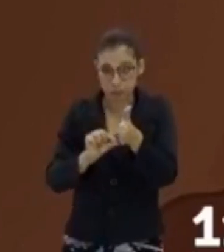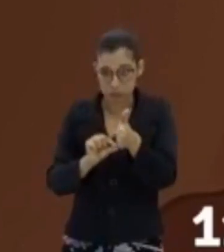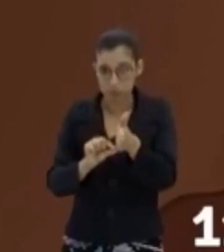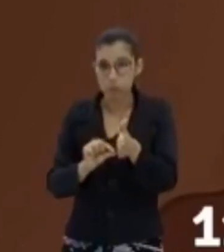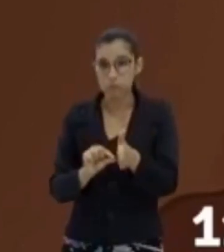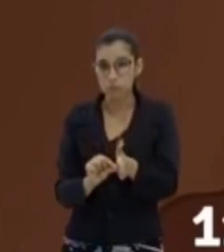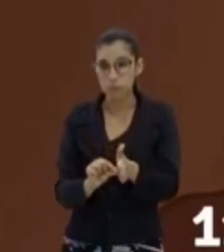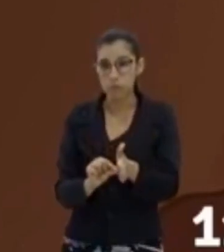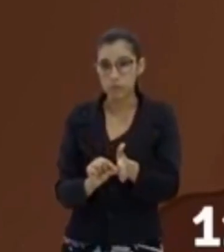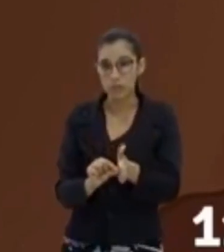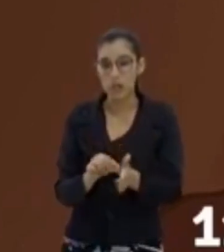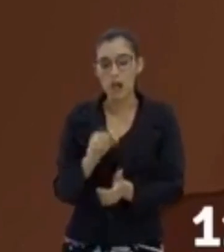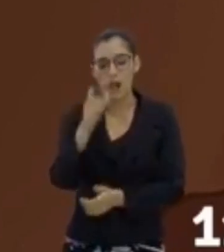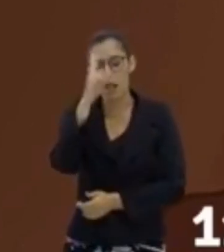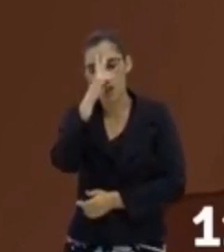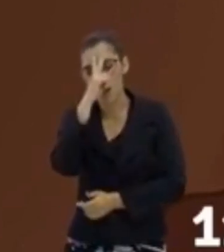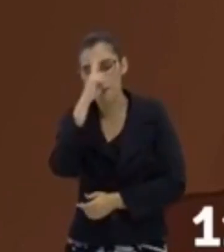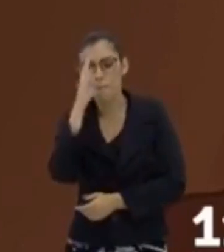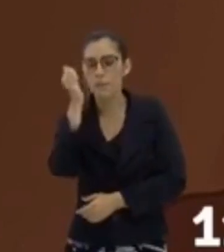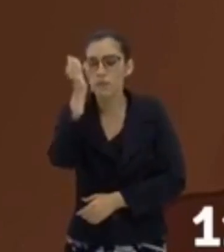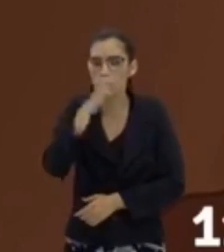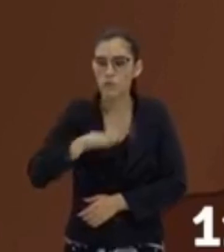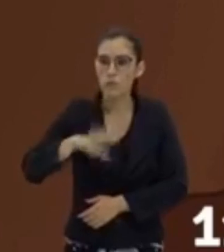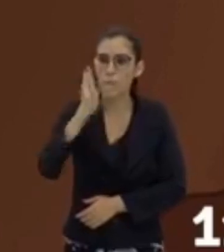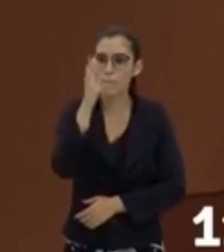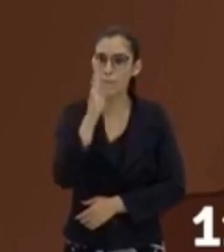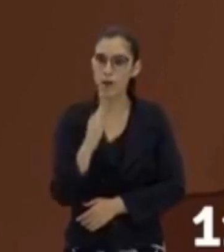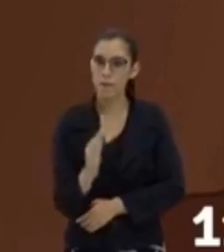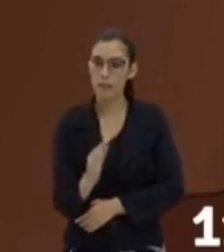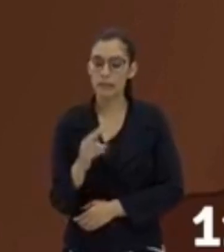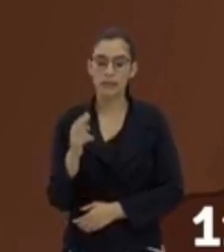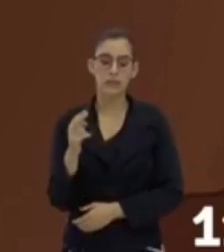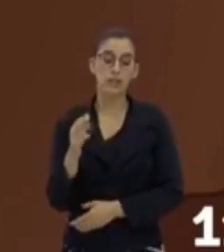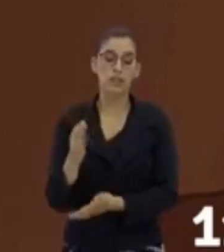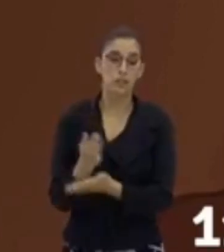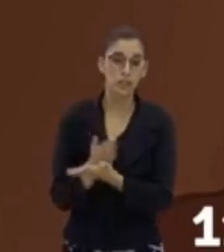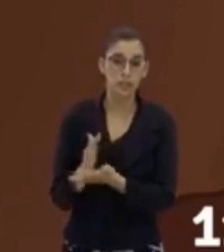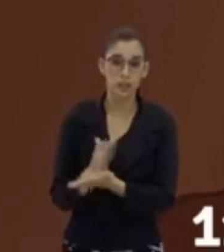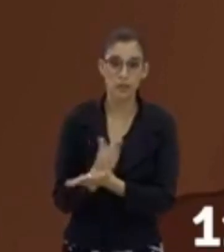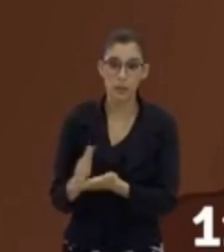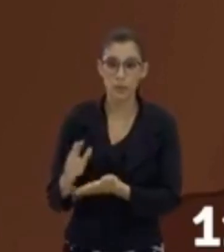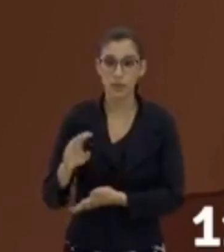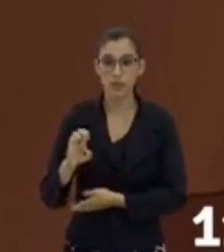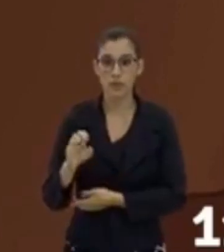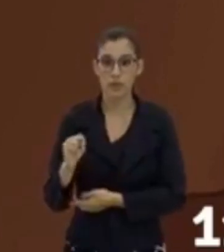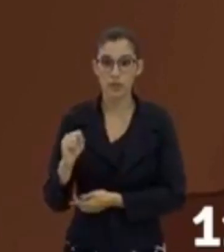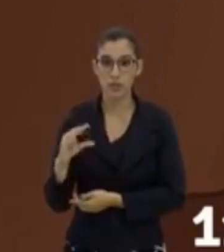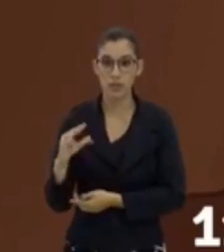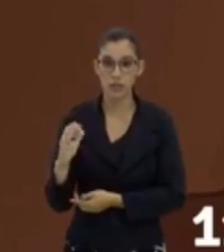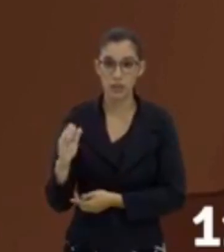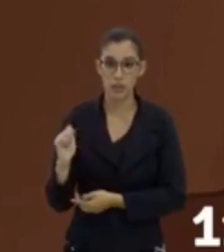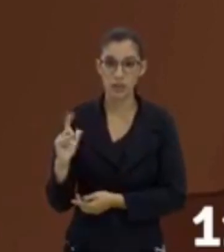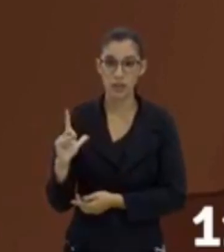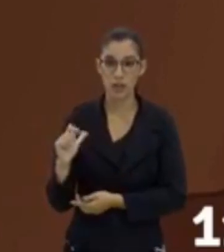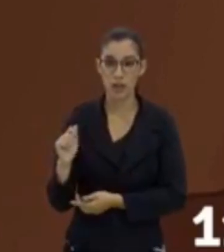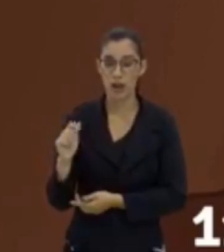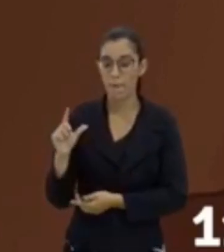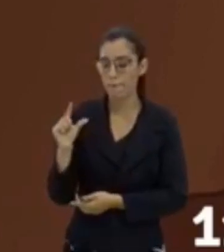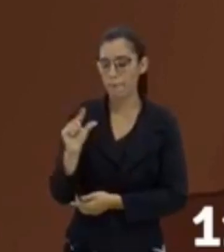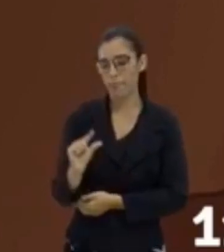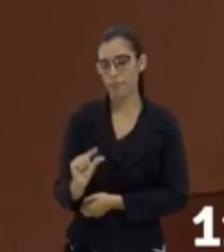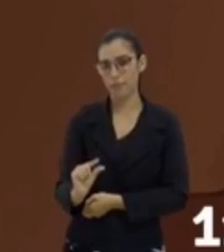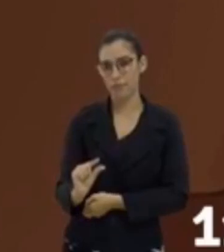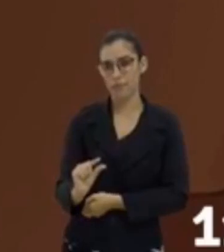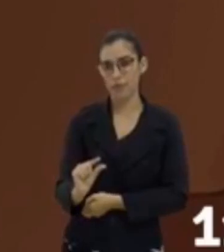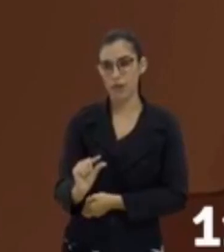O mapa geralmente é feito em escala pequena. E por que o mapa é feito em escala pequena? Porque o mapa, ele